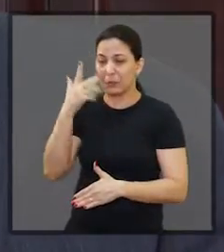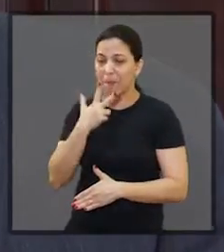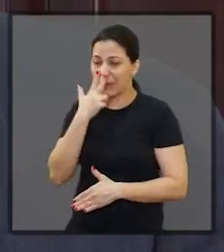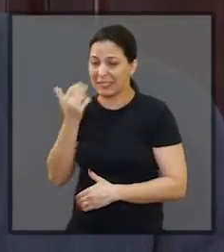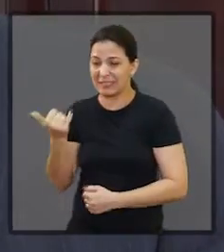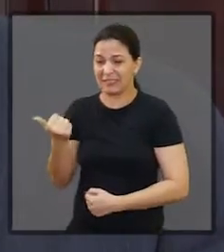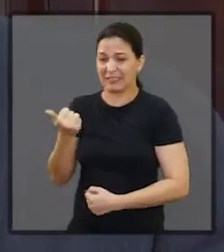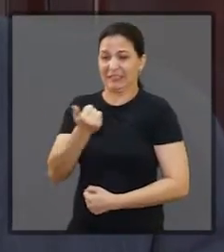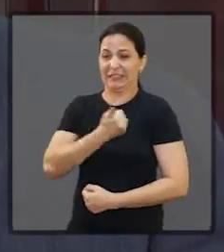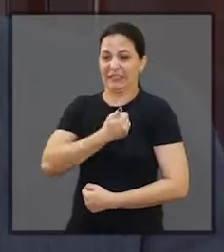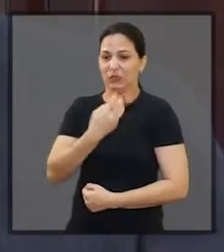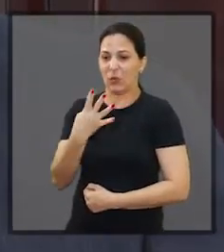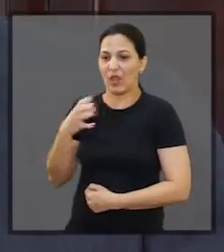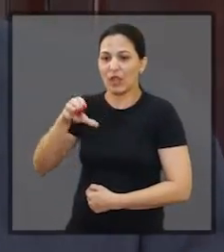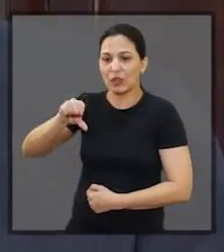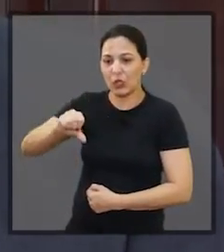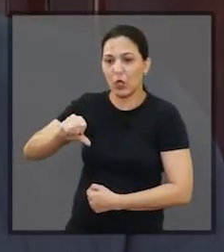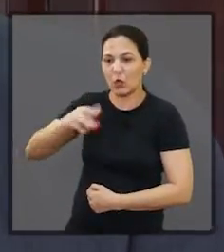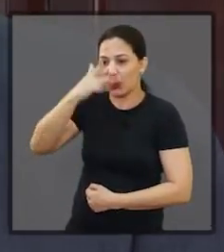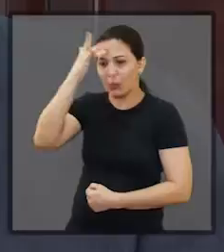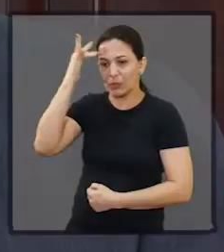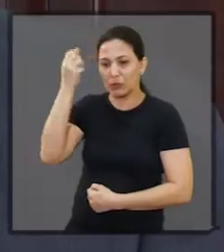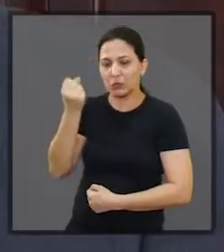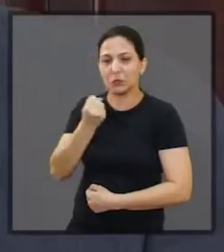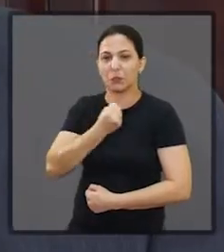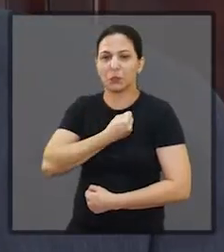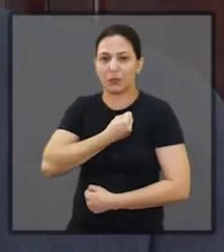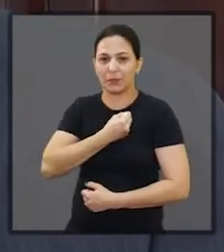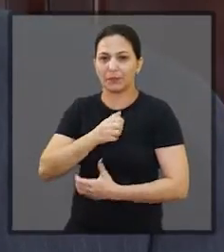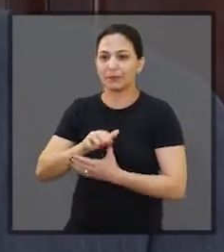suicídios, dizem até que houve 49 suicídios.